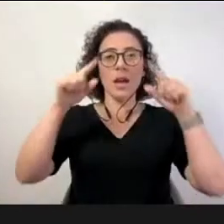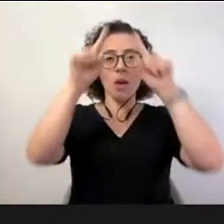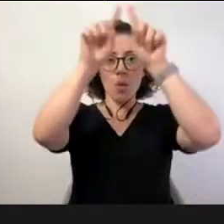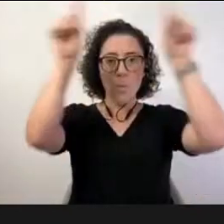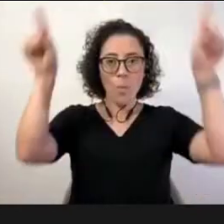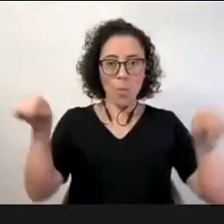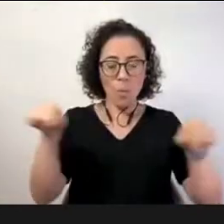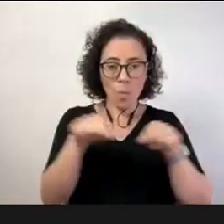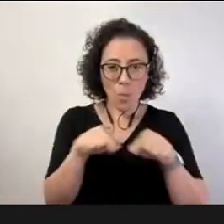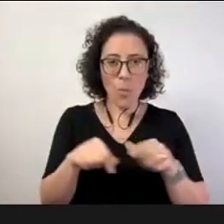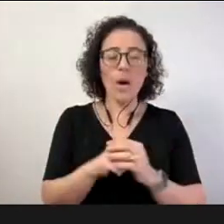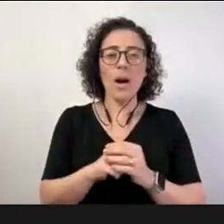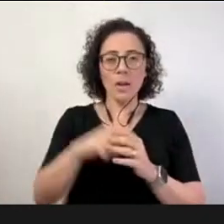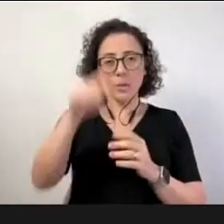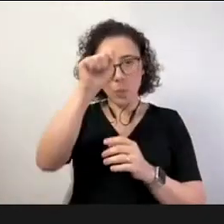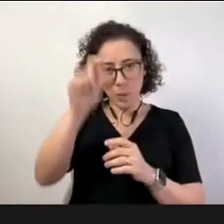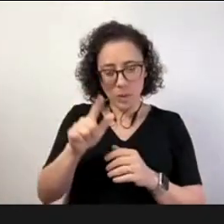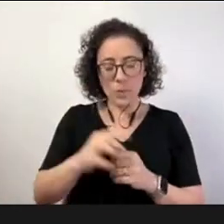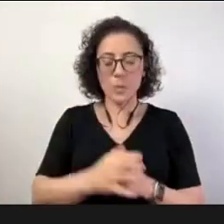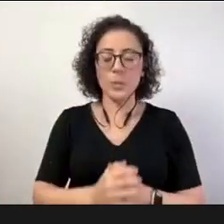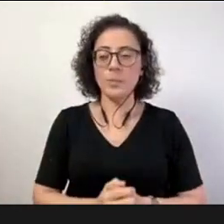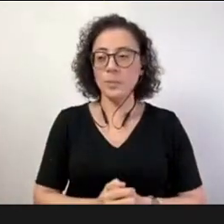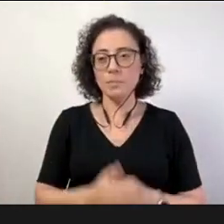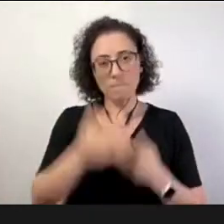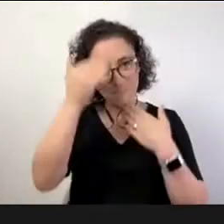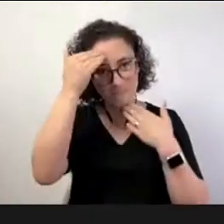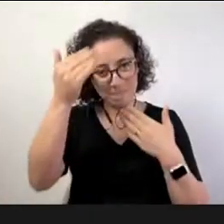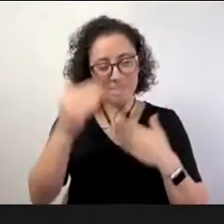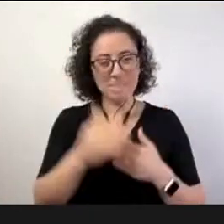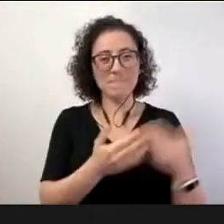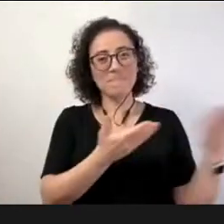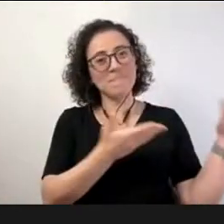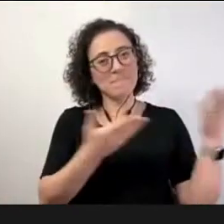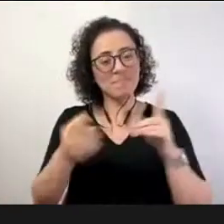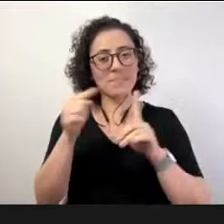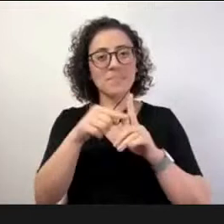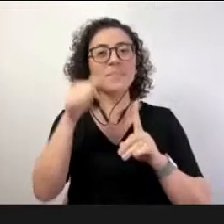Muitíssimo agradecida, Bartira. Ana, seja bem-vinda também.